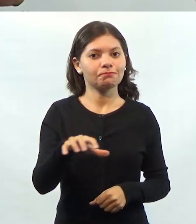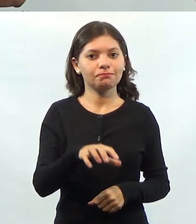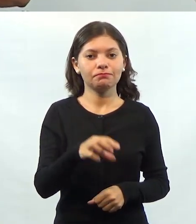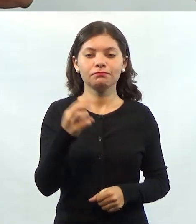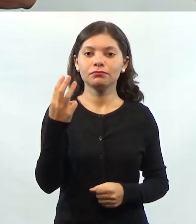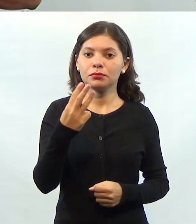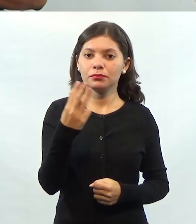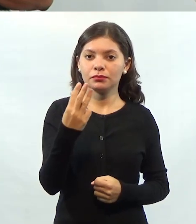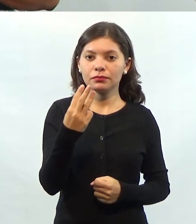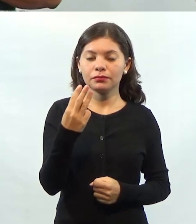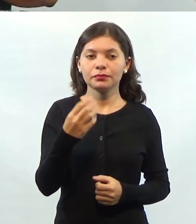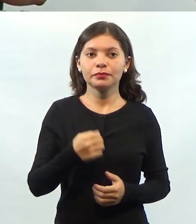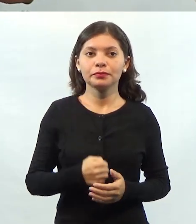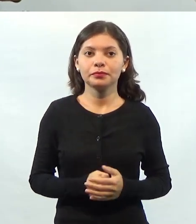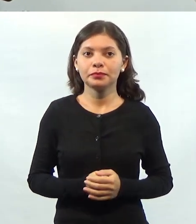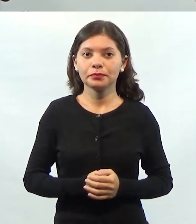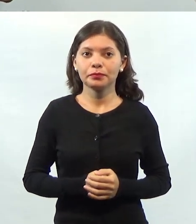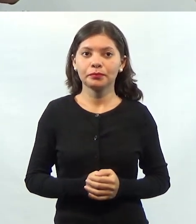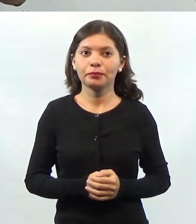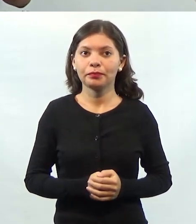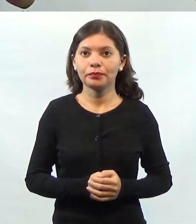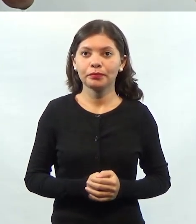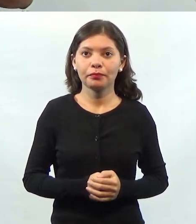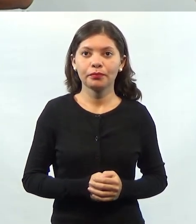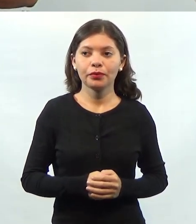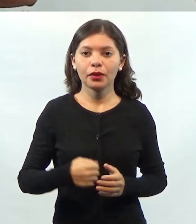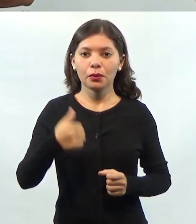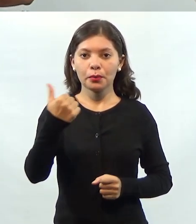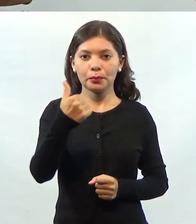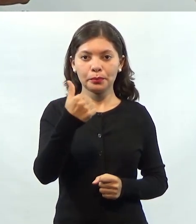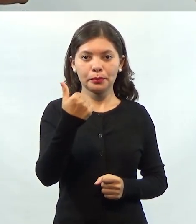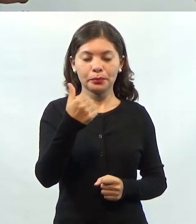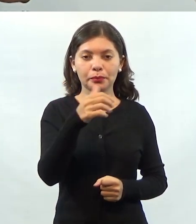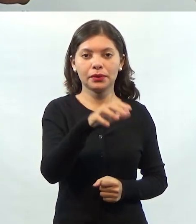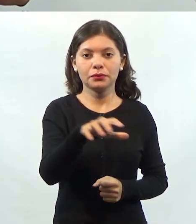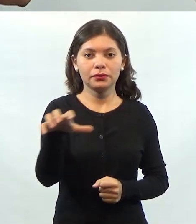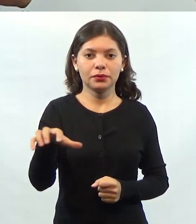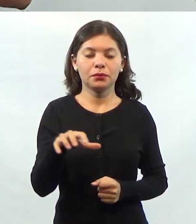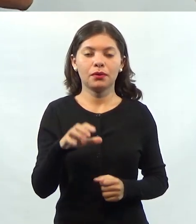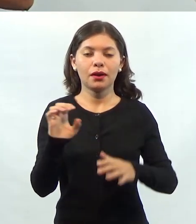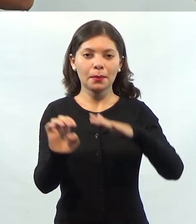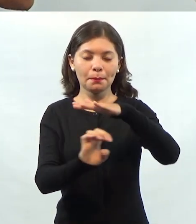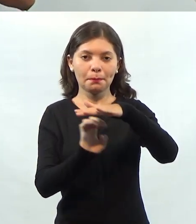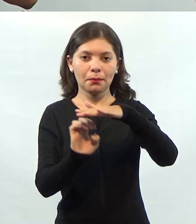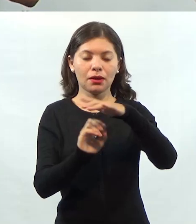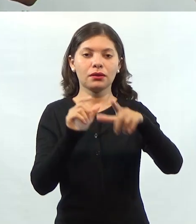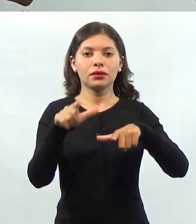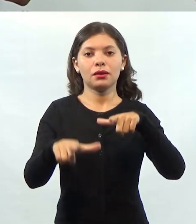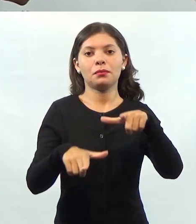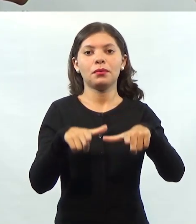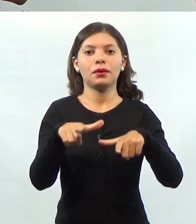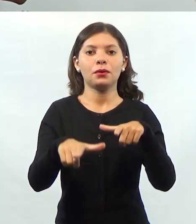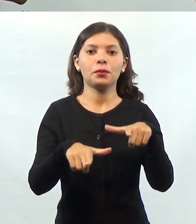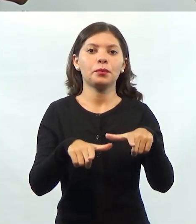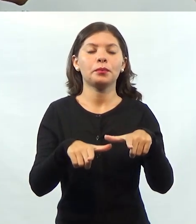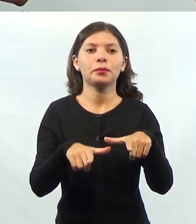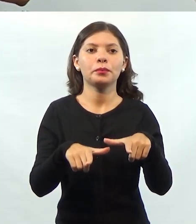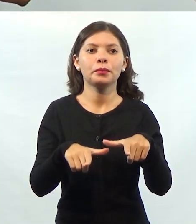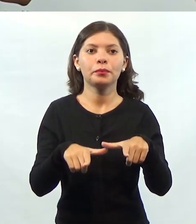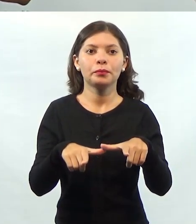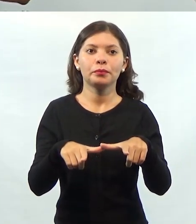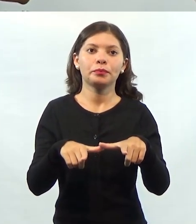terciário. O setor primário são aquelas empresas que trabalham na